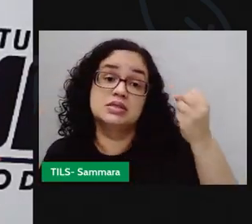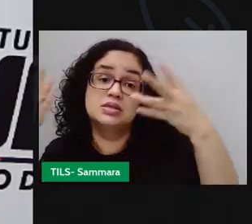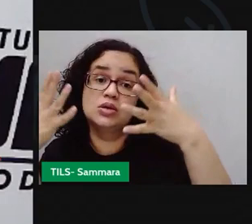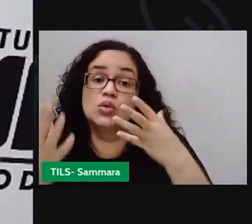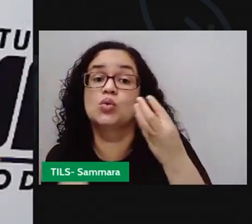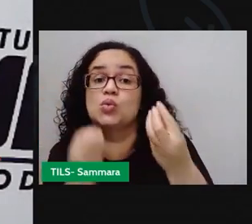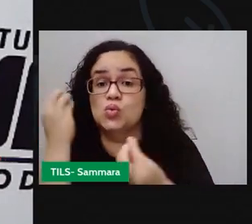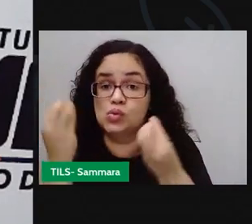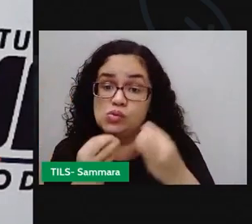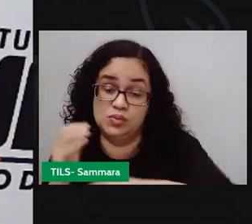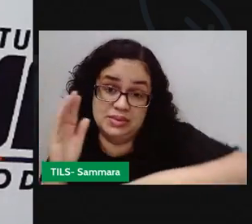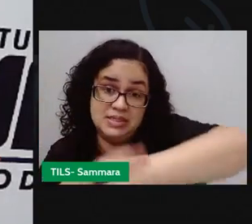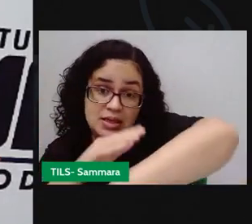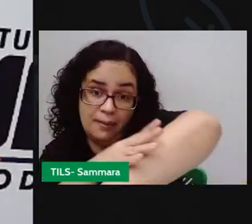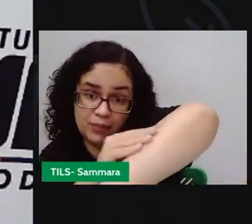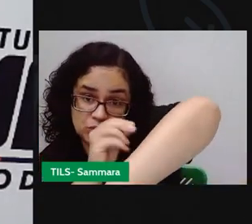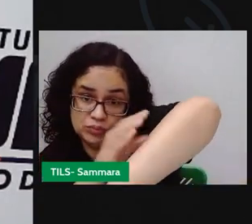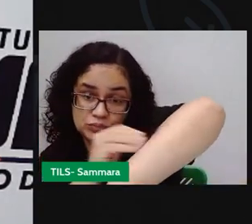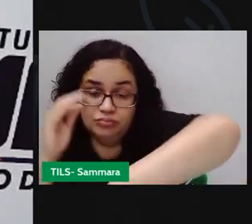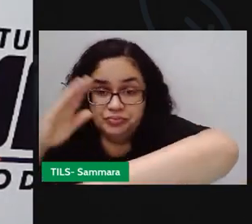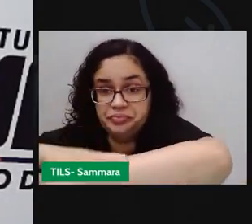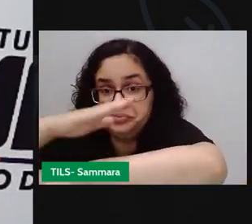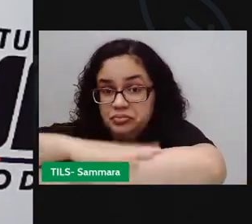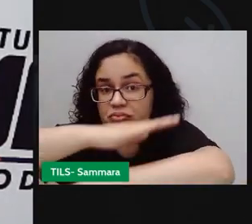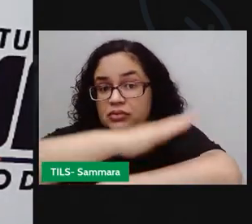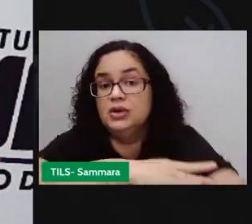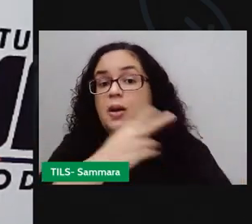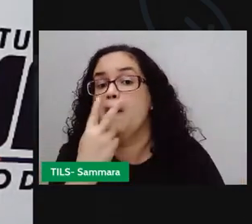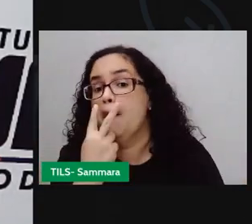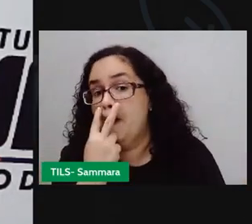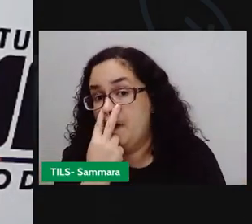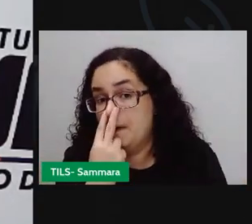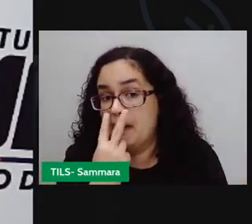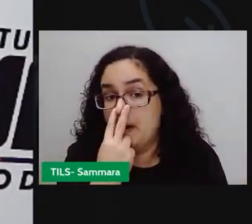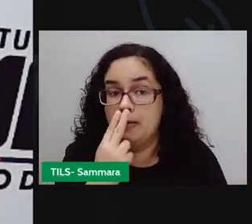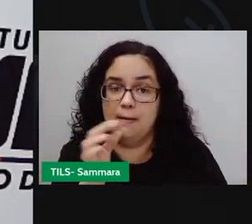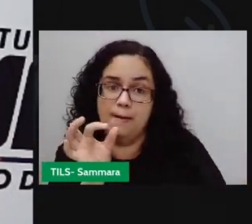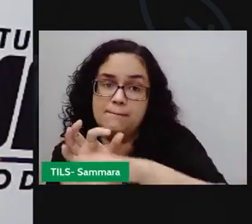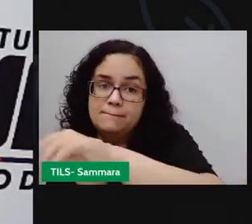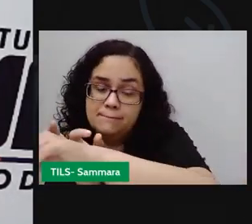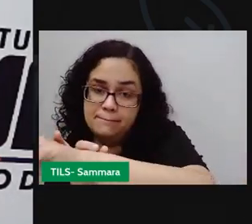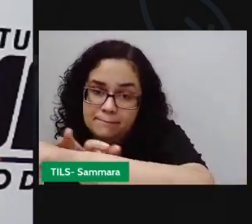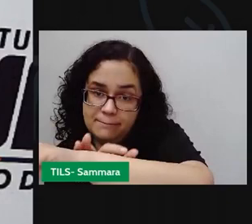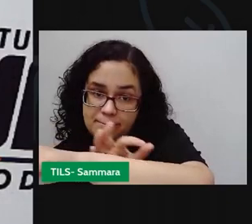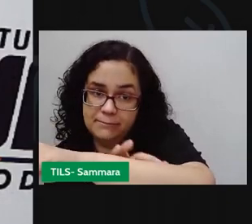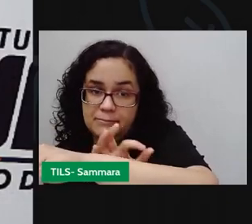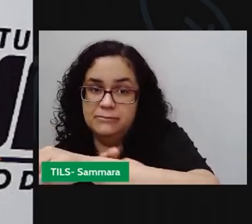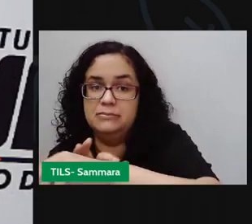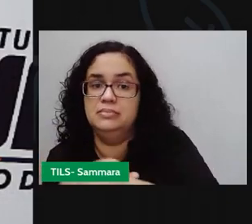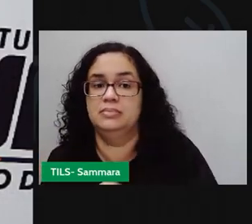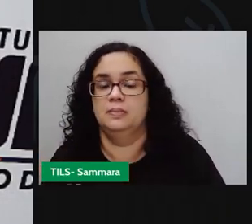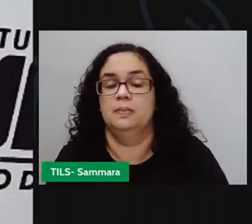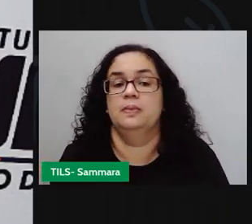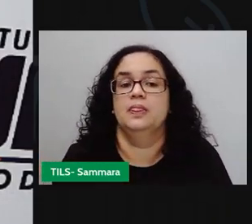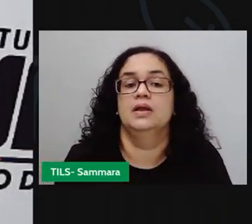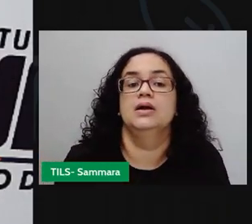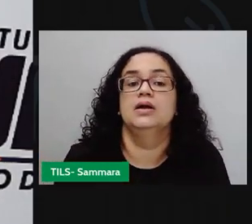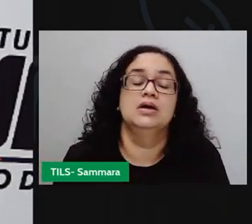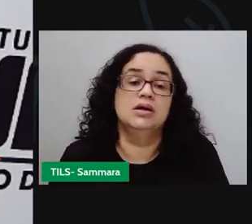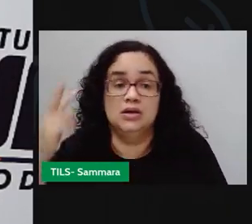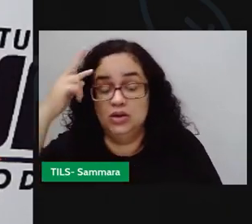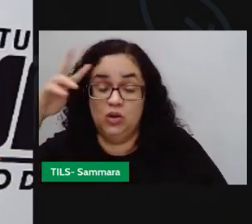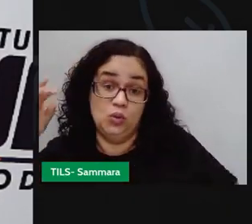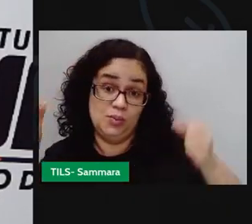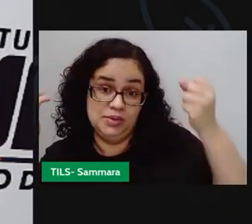fato do couro do sapo, da pele do sapo, parecer que tem vários caquinhos, vários pedaços, né? Então, essa é uma